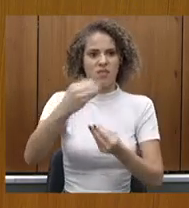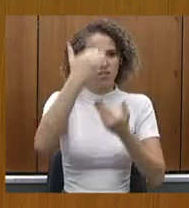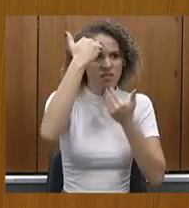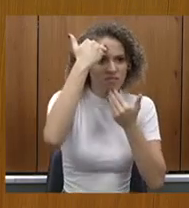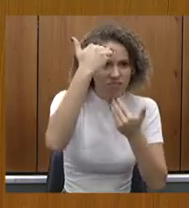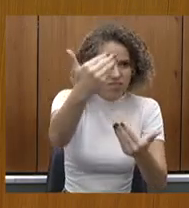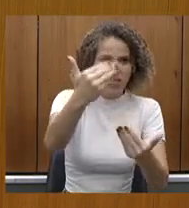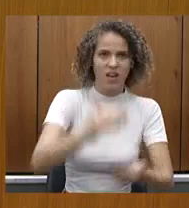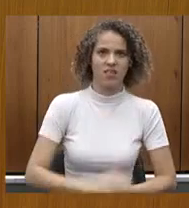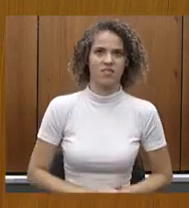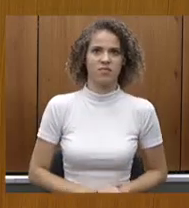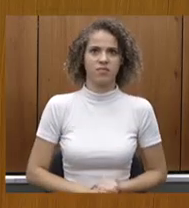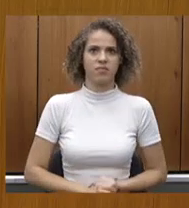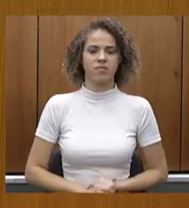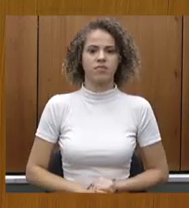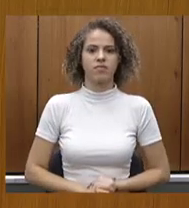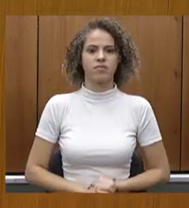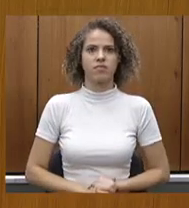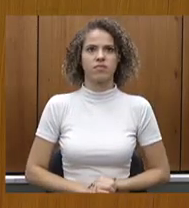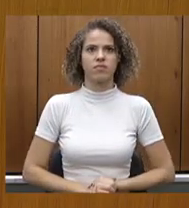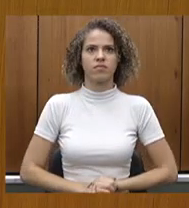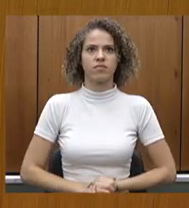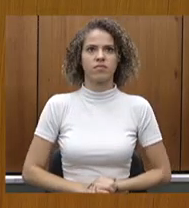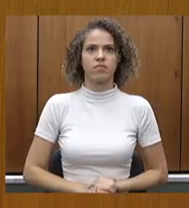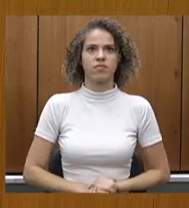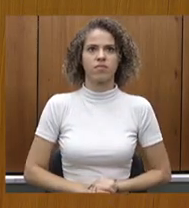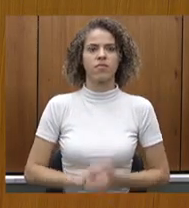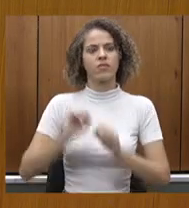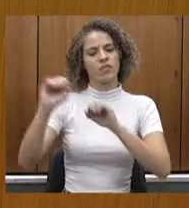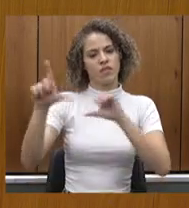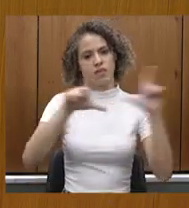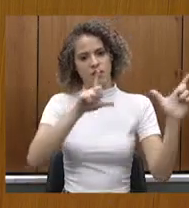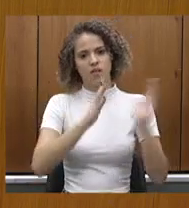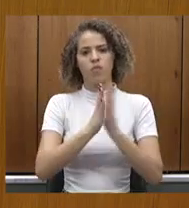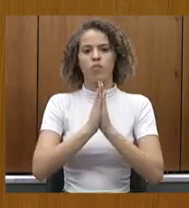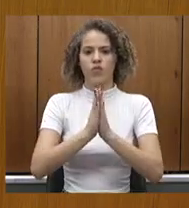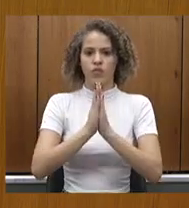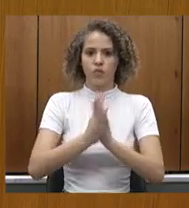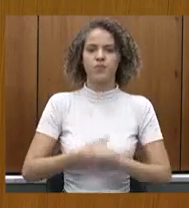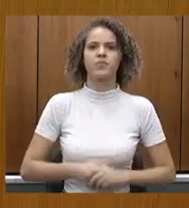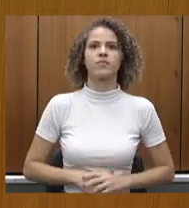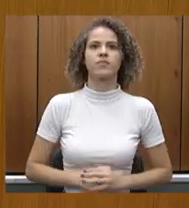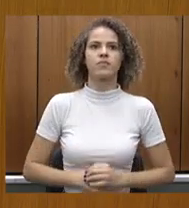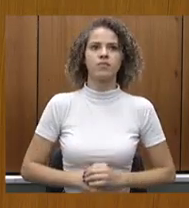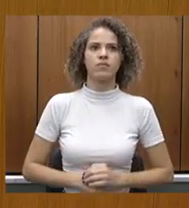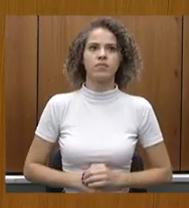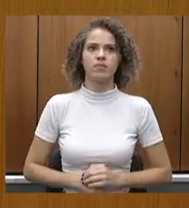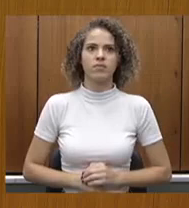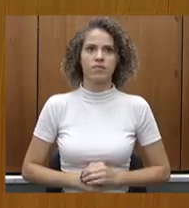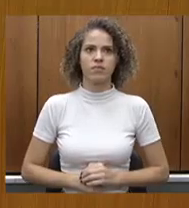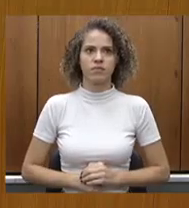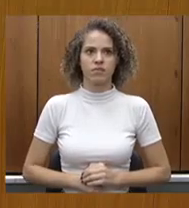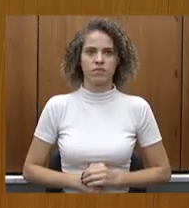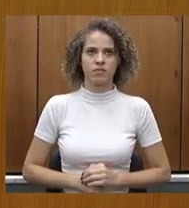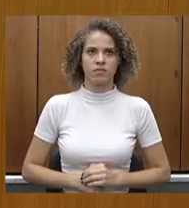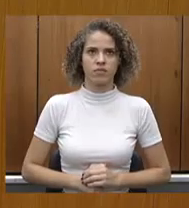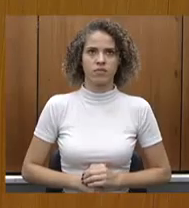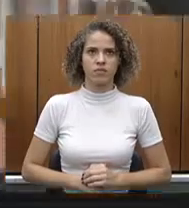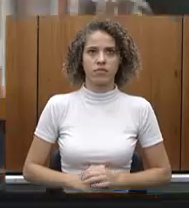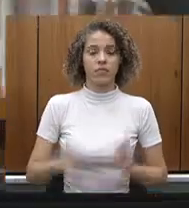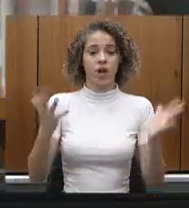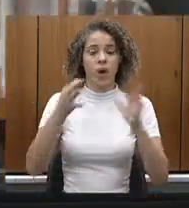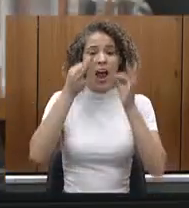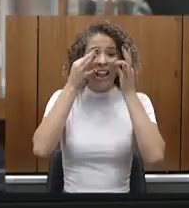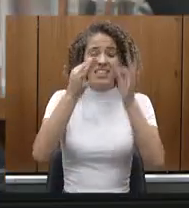Obrigado, presidente, pela gentileza. Então, pode passar de novo. Vamos lá. Isso. E olha, por nível de atenção,